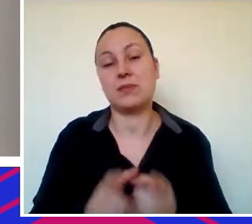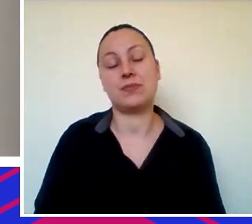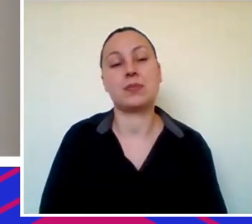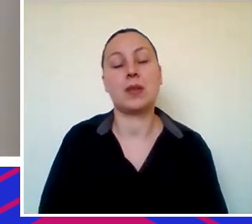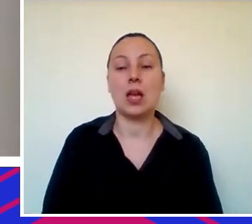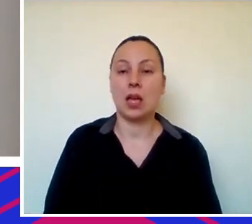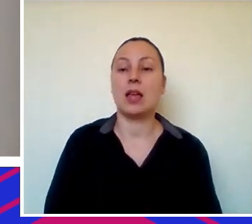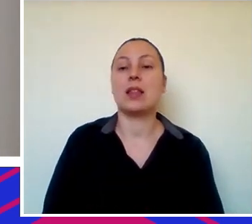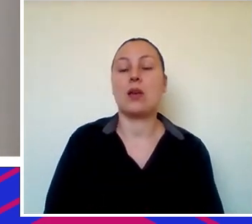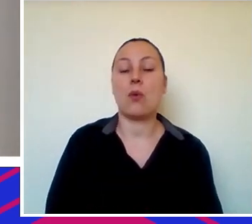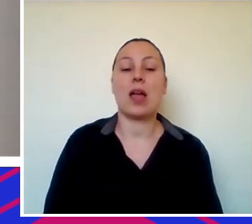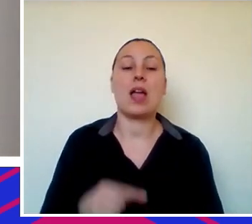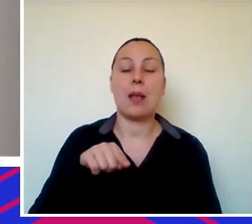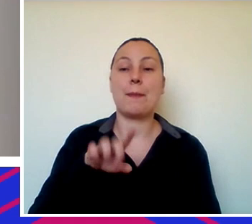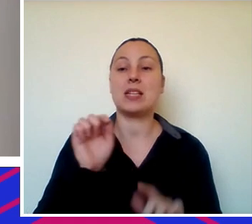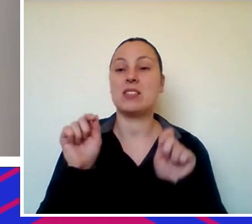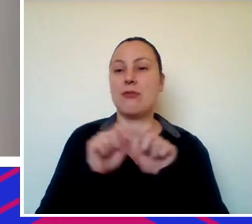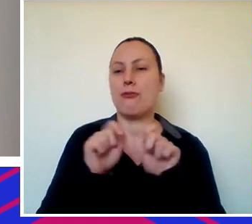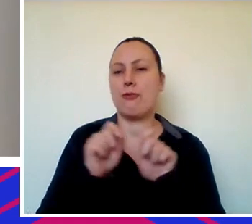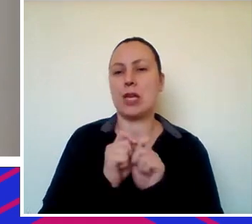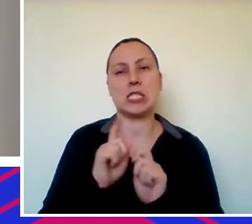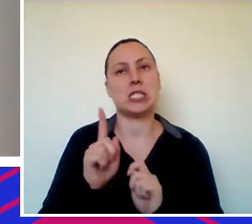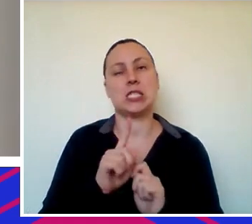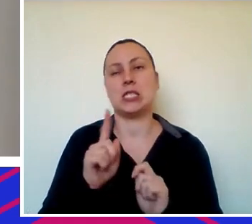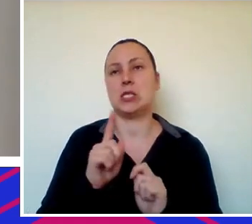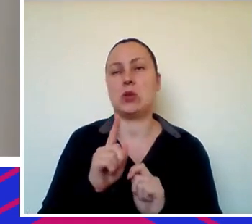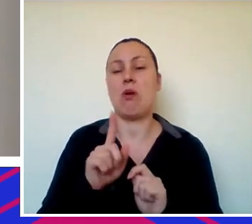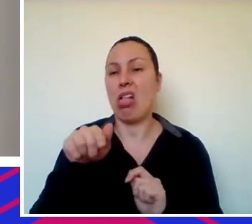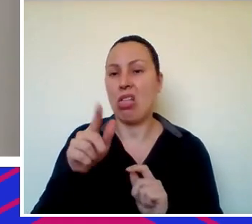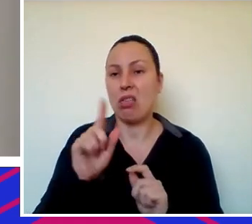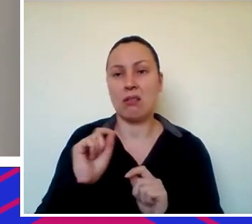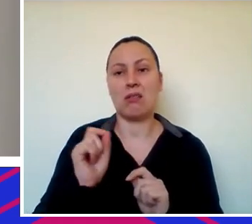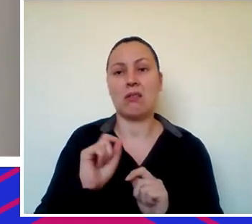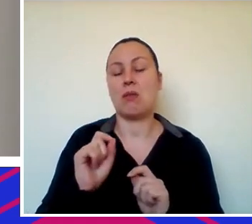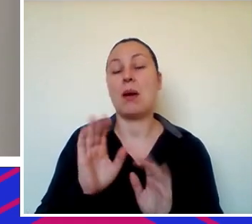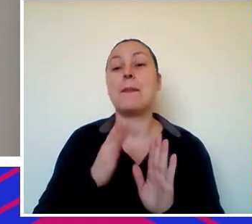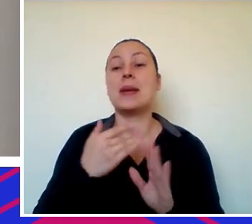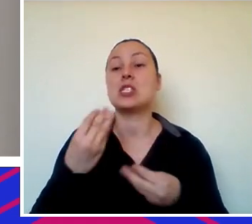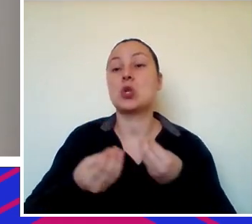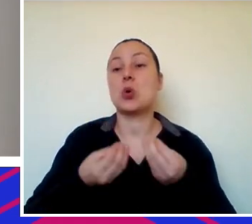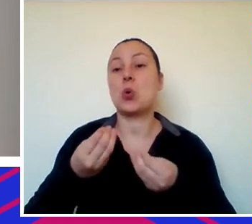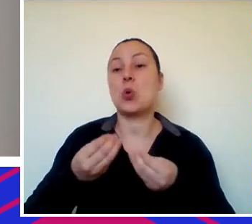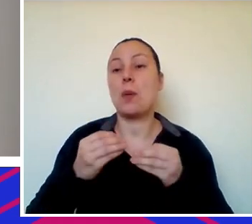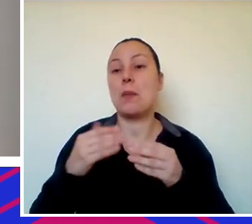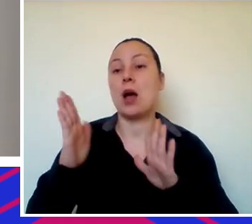menos sobre o que a empresa faz e sobre o que ela é e mais sobre o estágio de vida que ela está